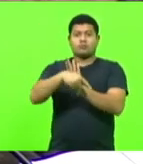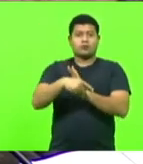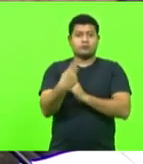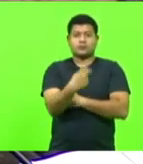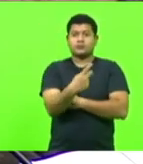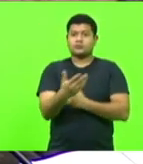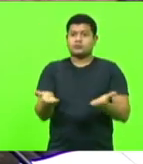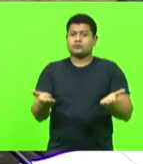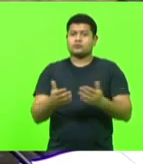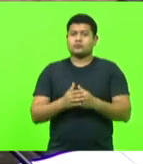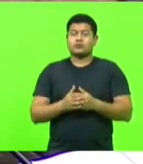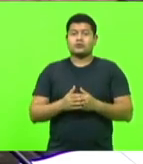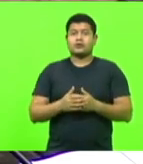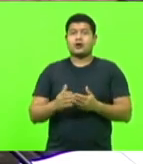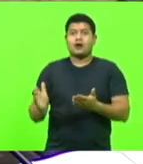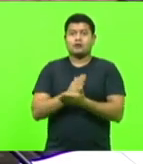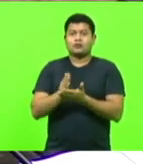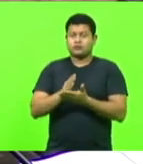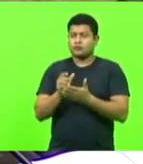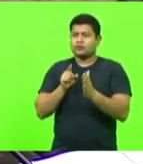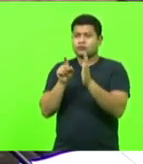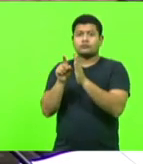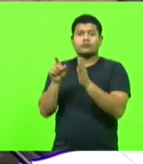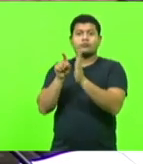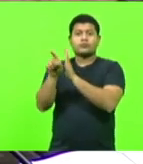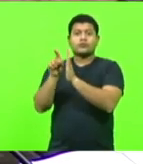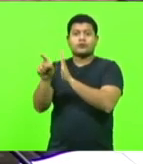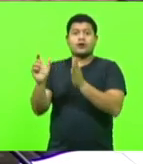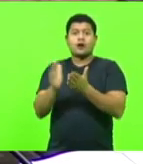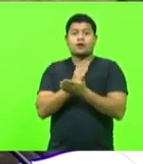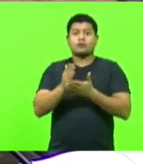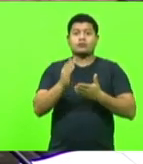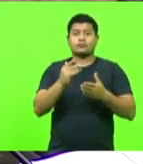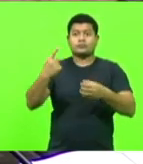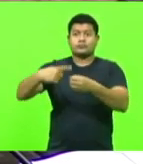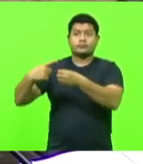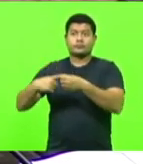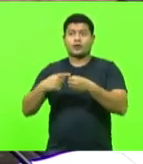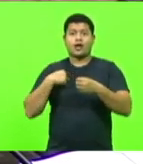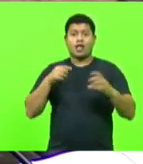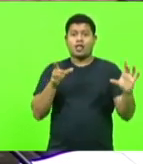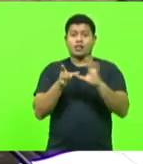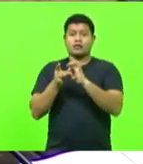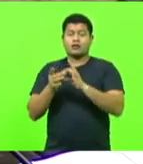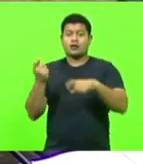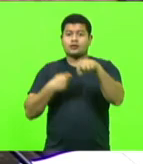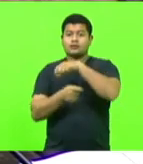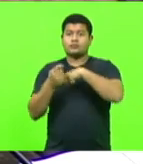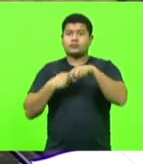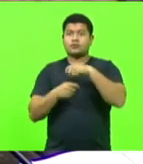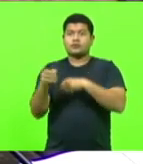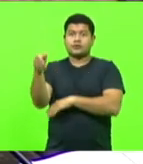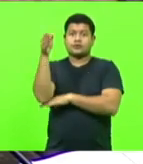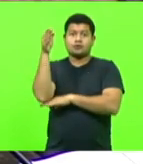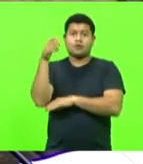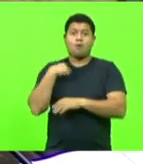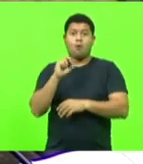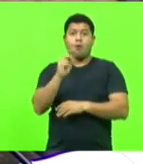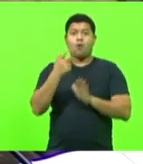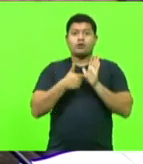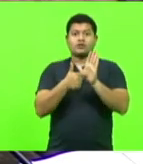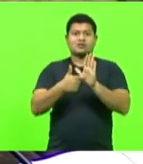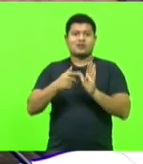sobre isso e algumas pessoas da cidade, depois descobri que eram pessoas ligadas à administração do hotel ou indicadas politicamente,